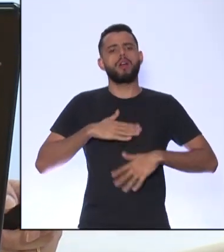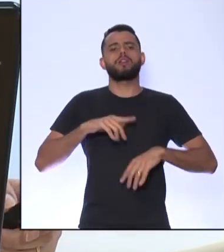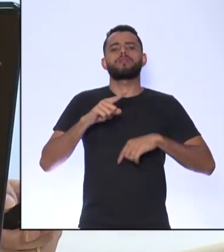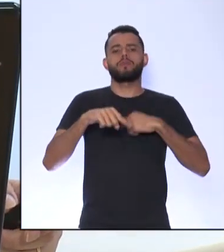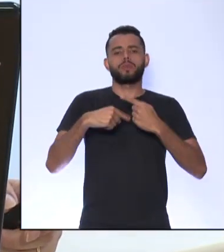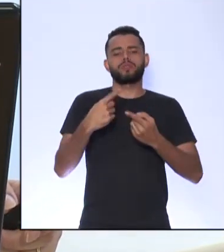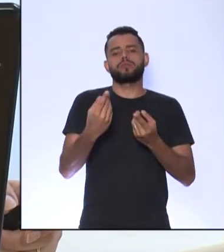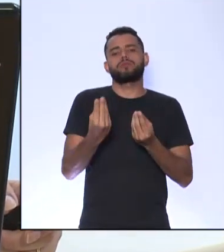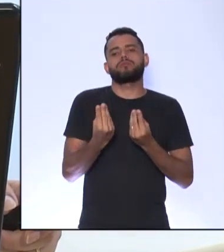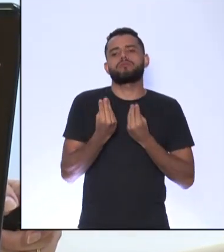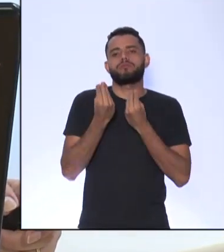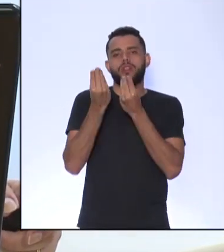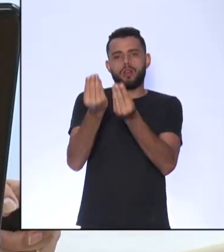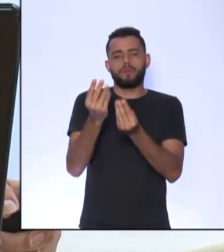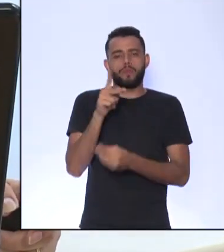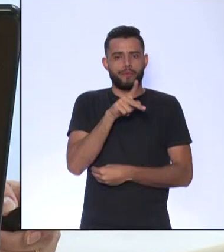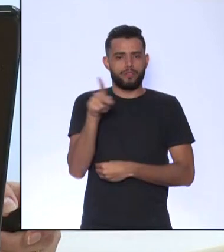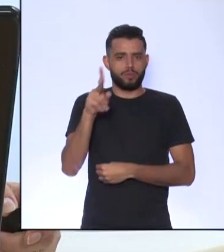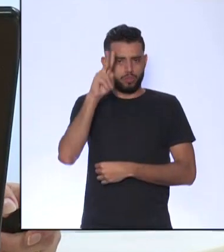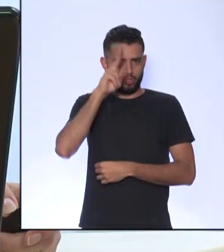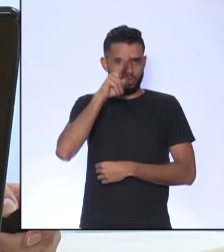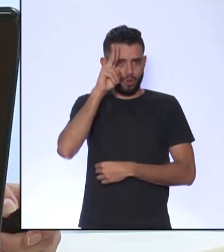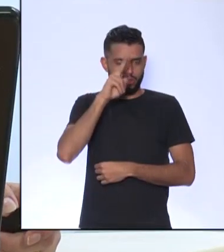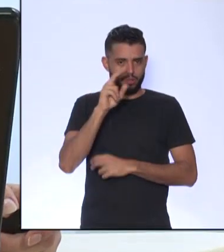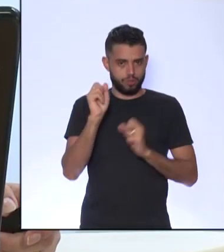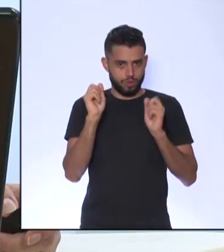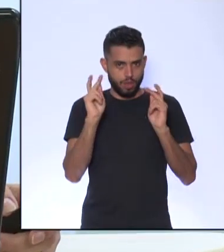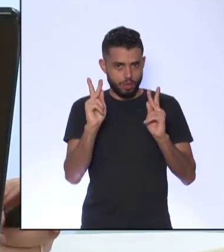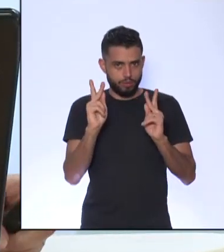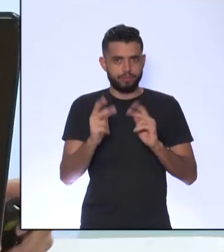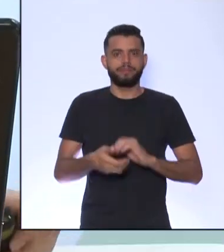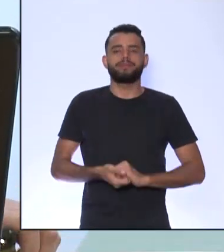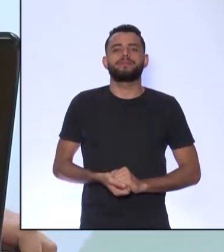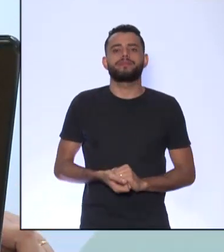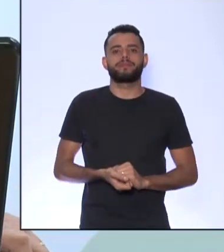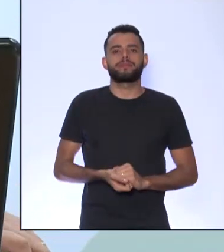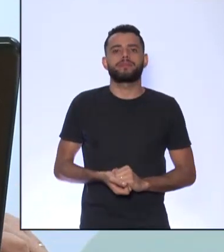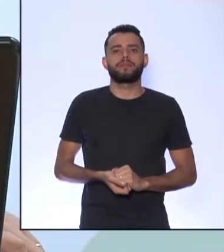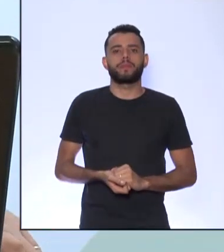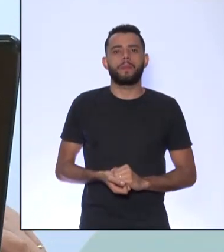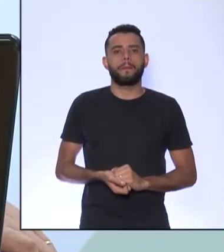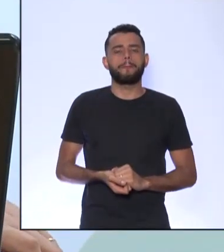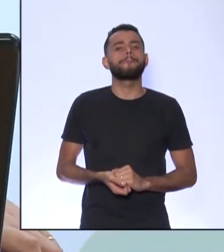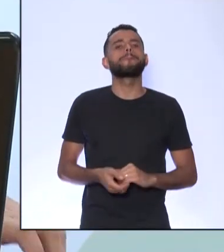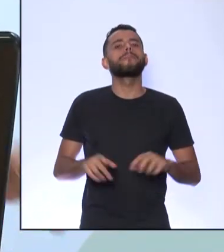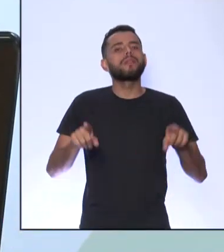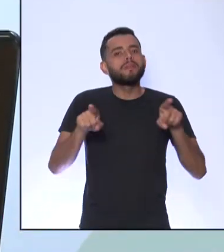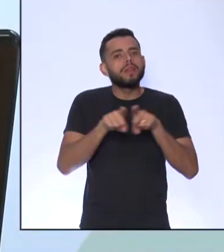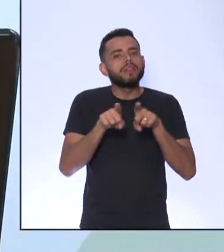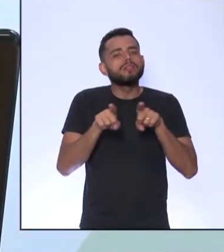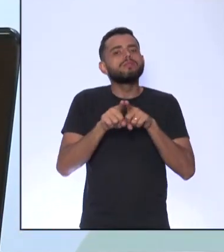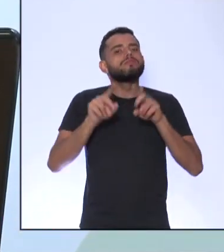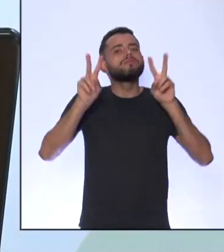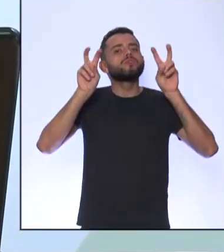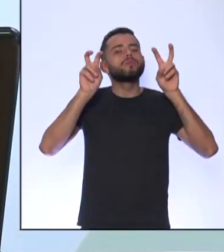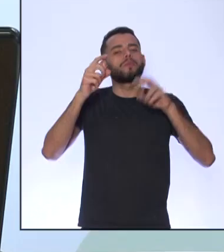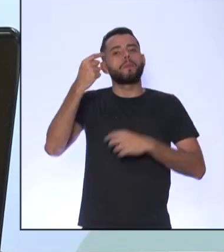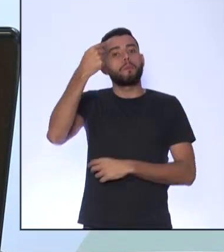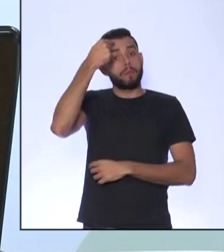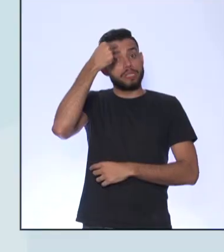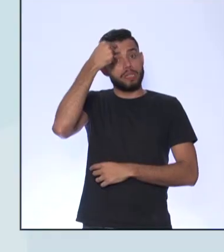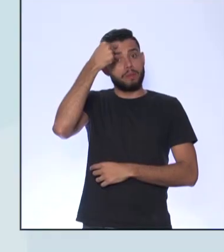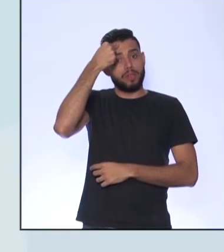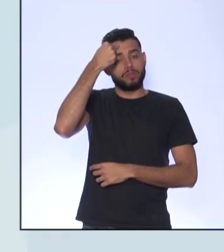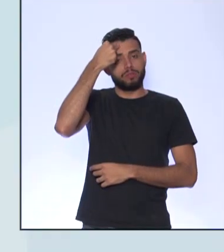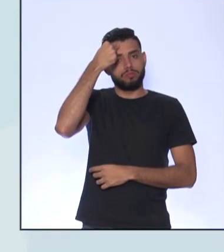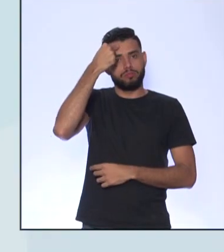para o professor de vocês Para falar um pouquinho Sobre o pensamento dos iluministas A gente tem que